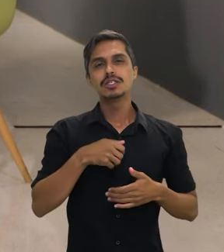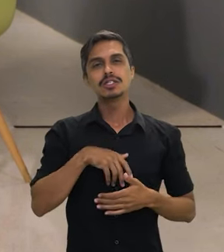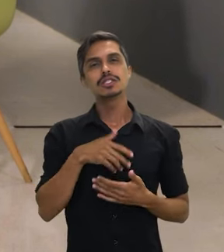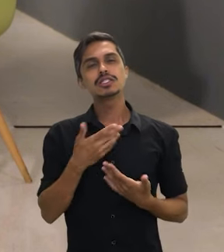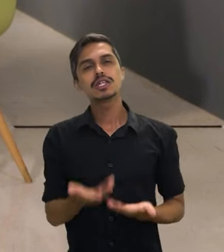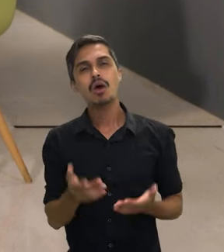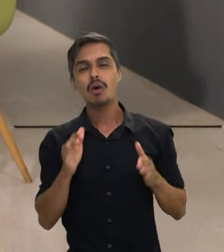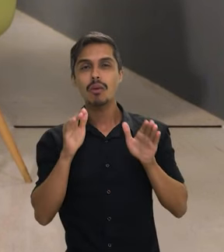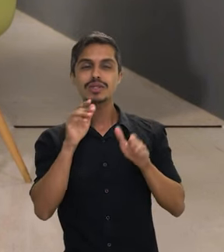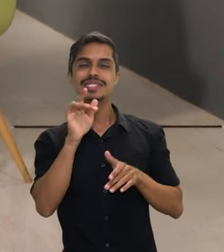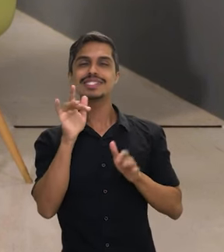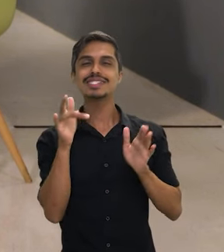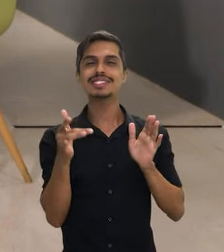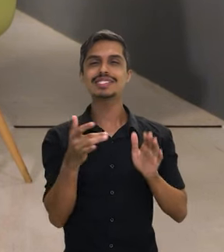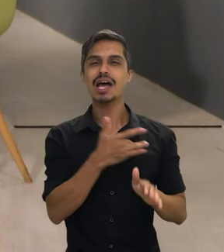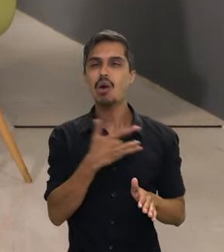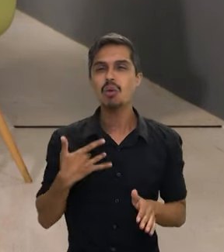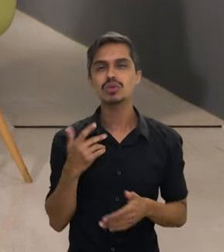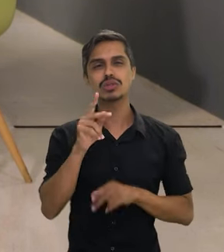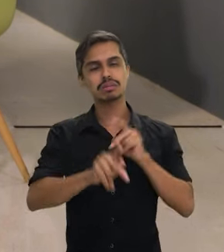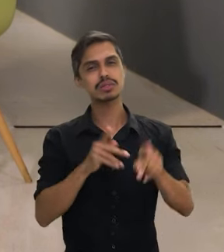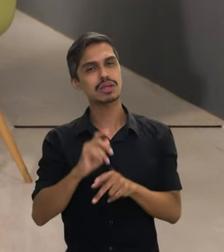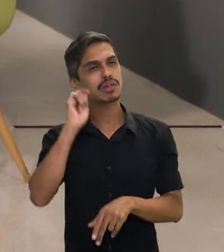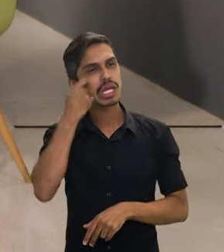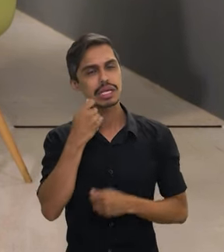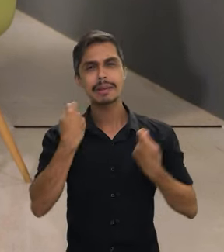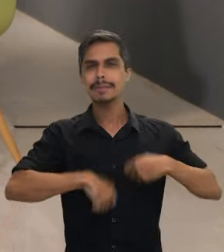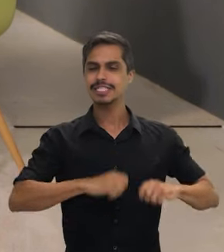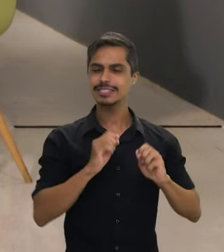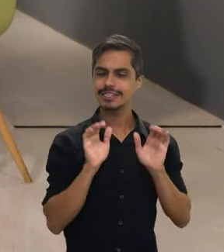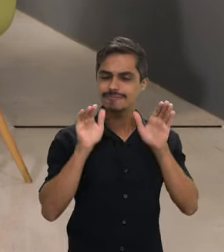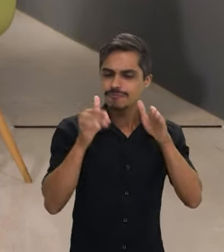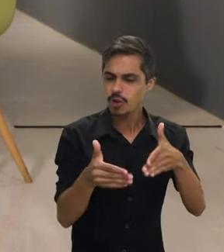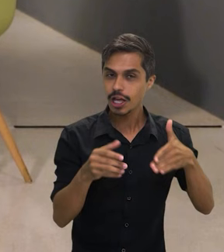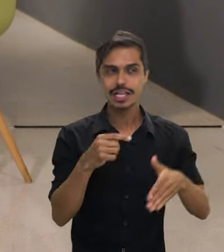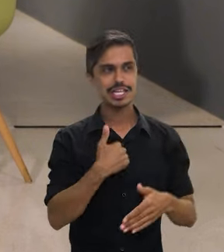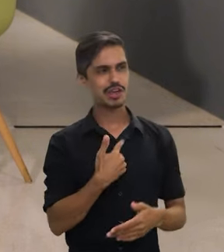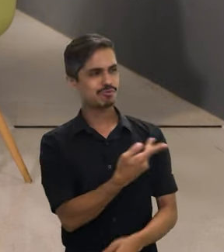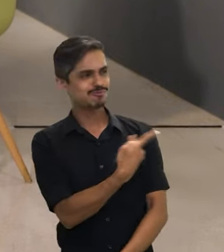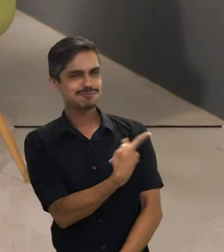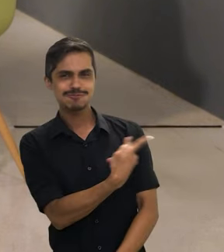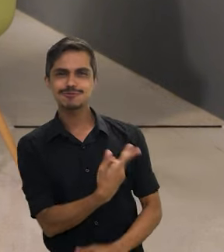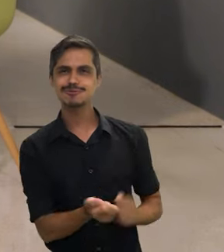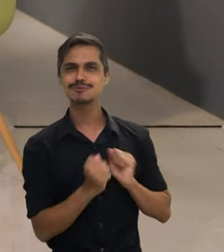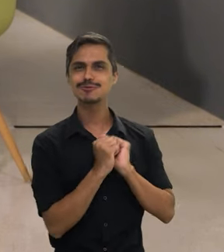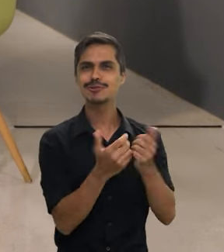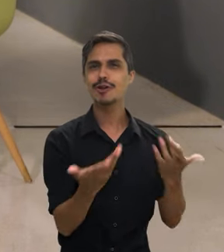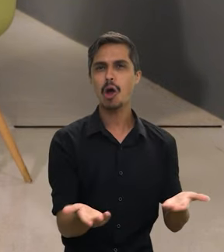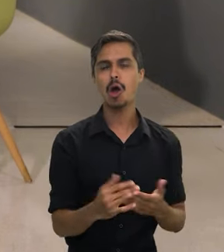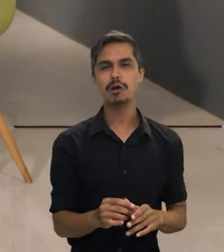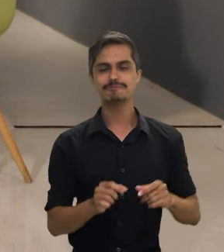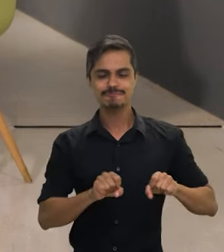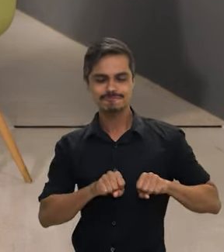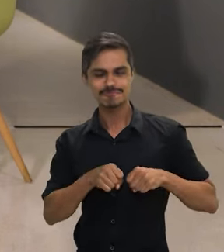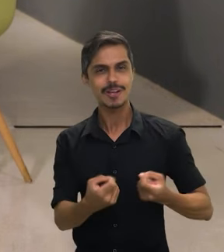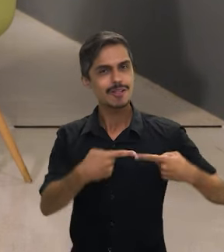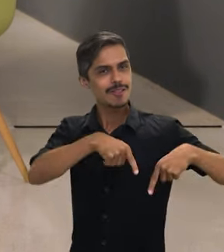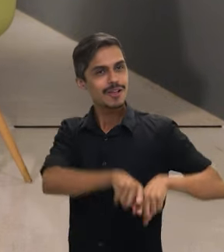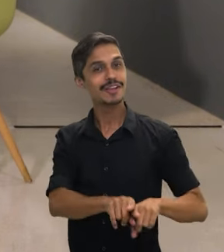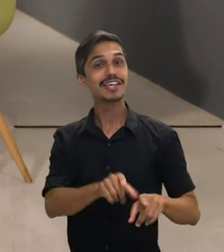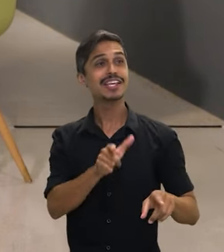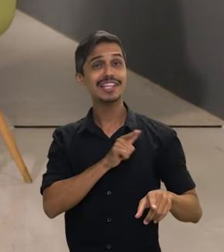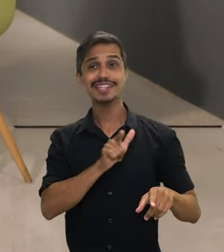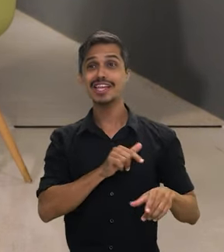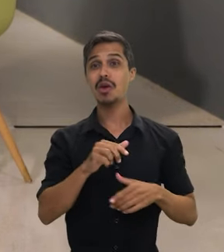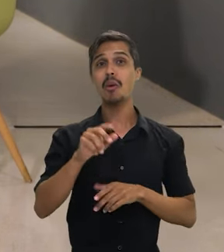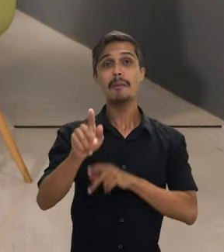população negra voltada para obstetrícia. Então, poder sentar com ela e ter uma parceira nesse tema foi importante e